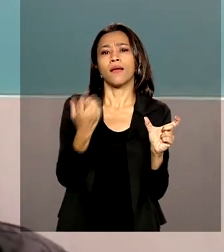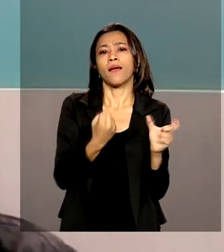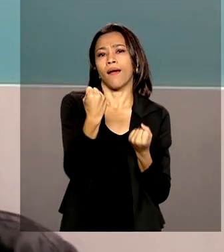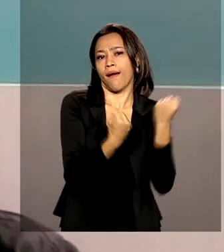no DENATRAN.